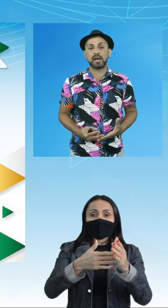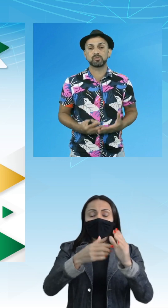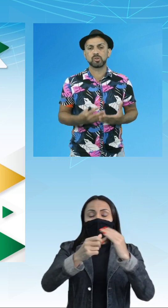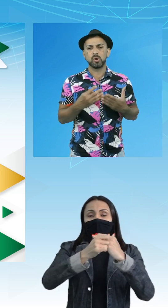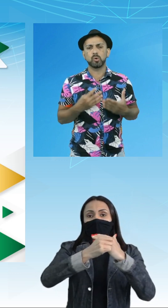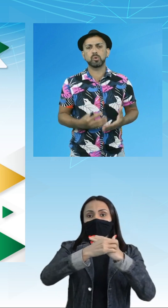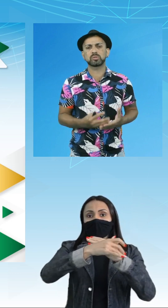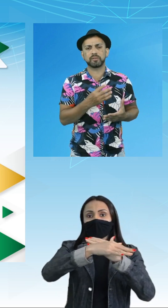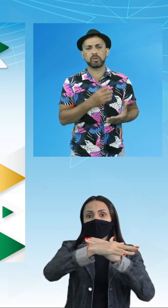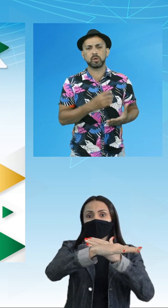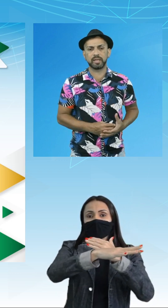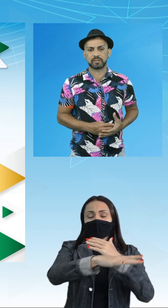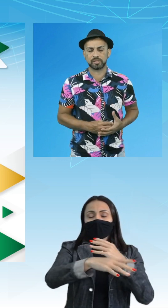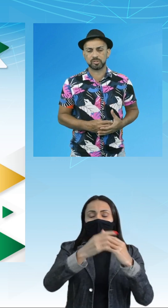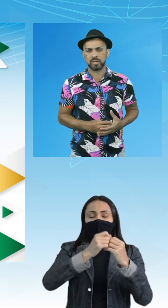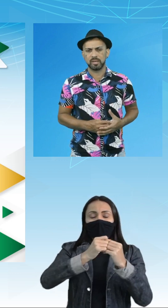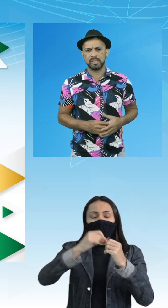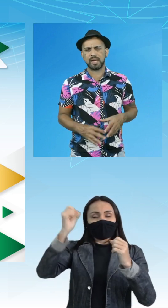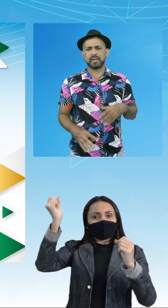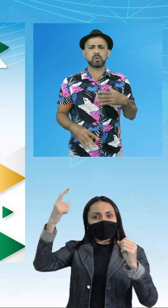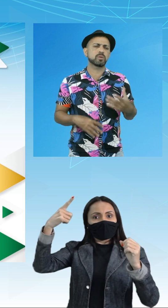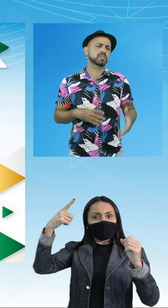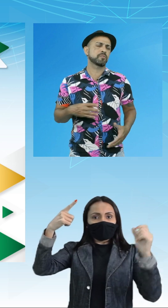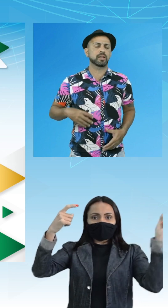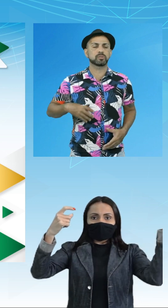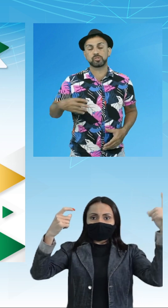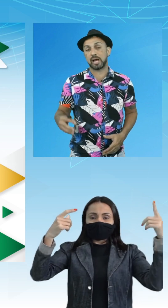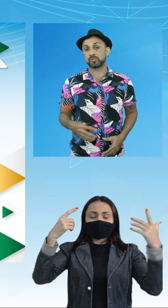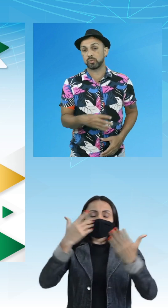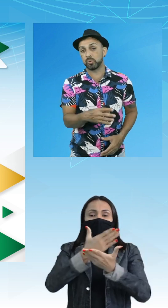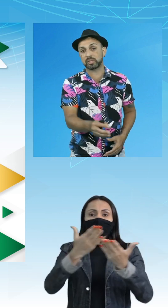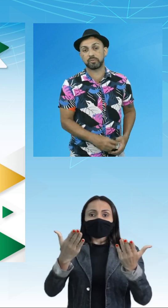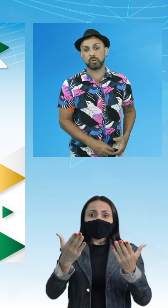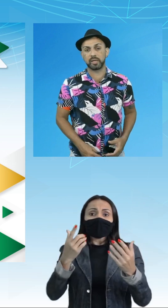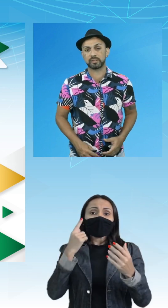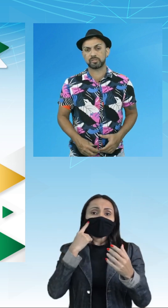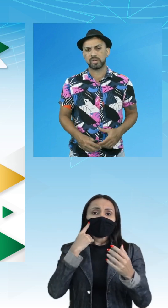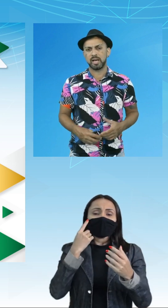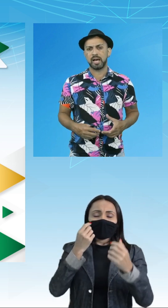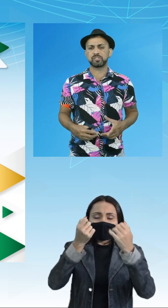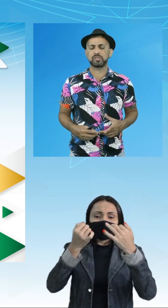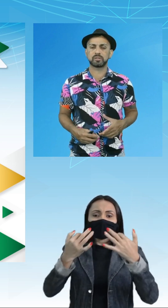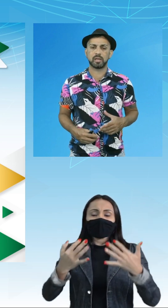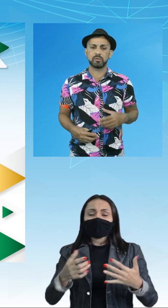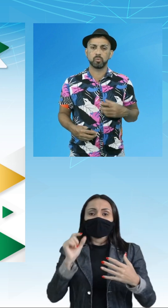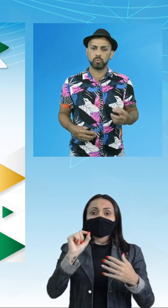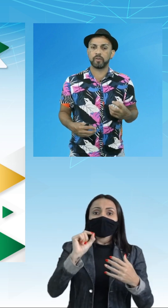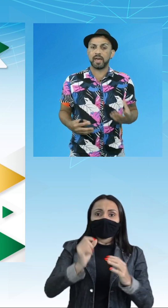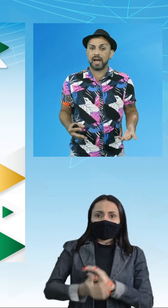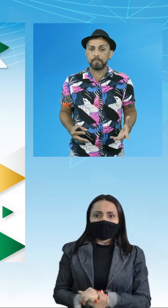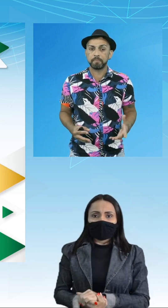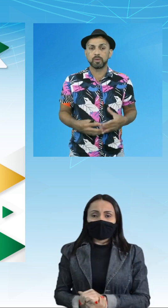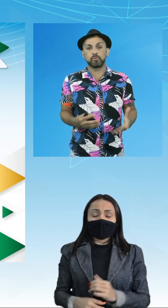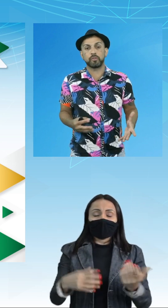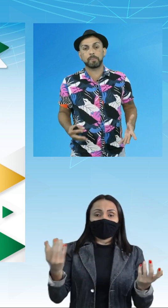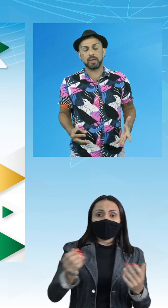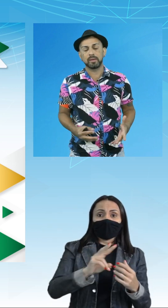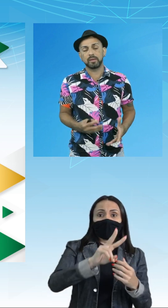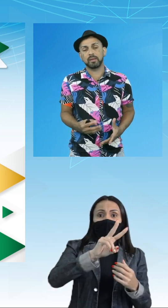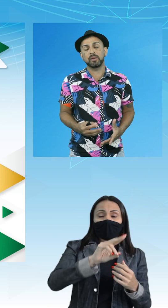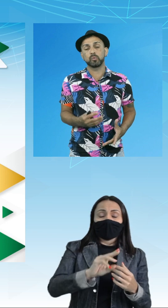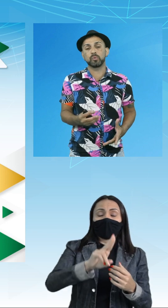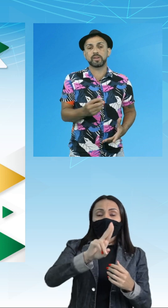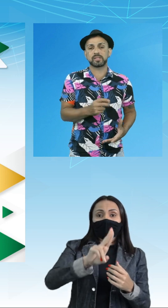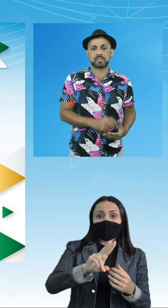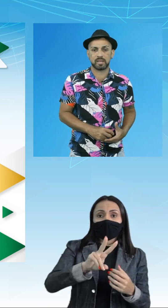dos raios ultravioletas. E aí quando se fala dos raios ultravioletas, a gente tem UVA, UVB